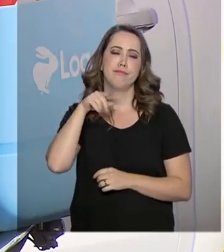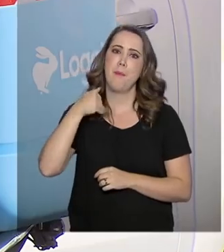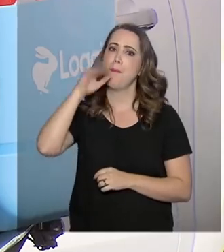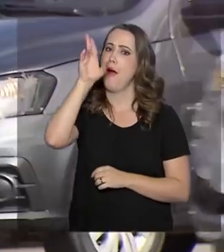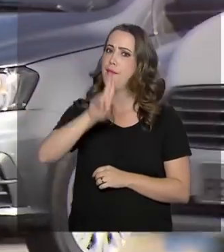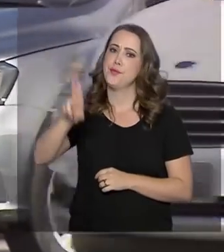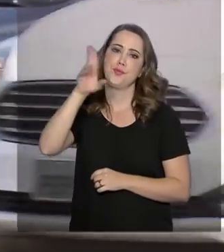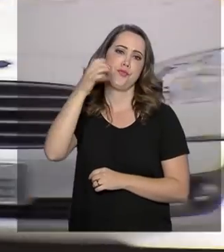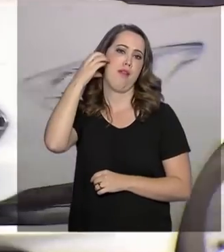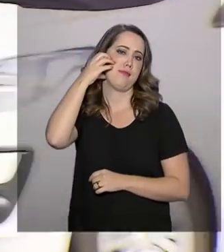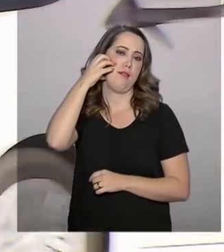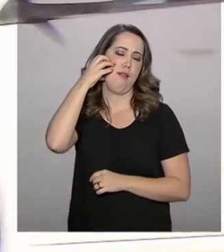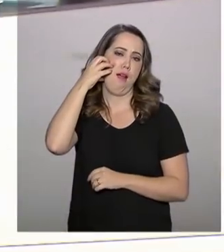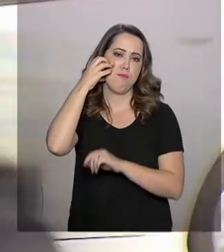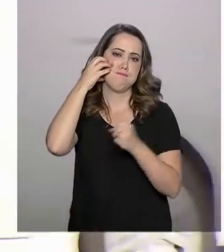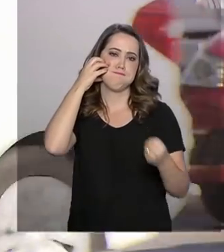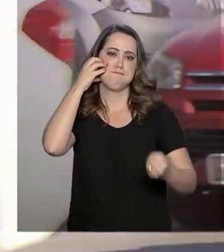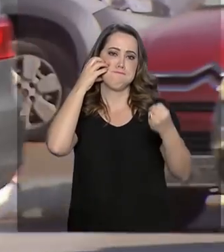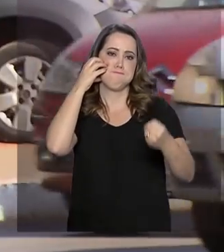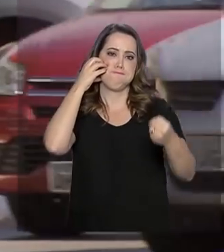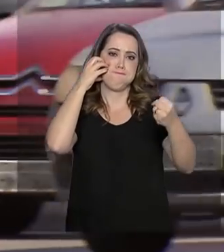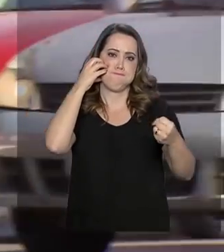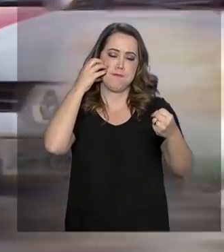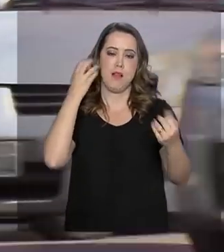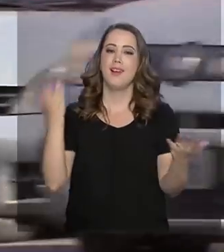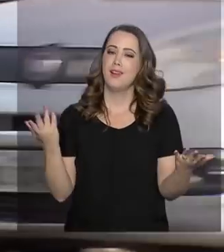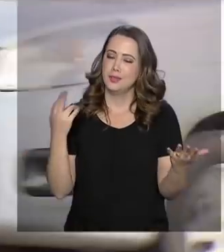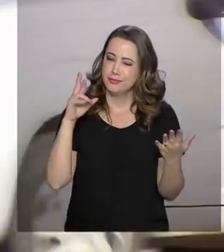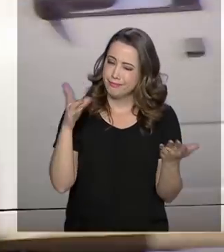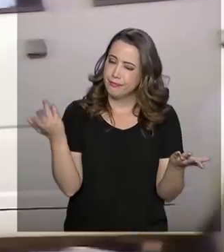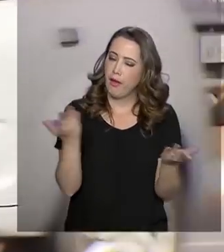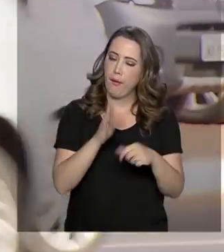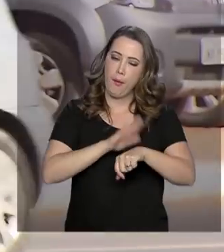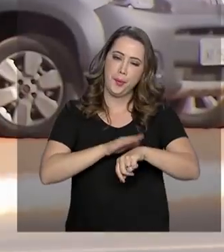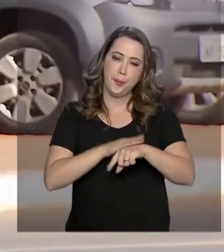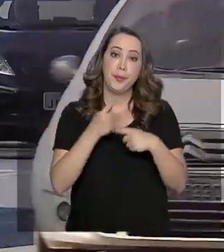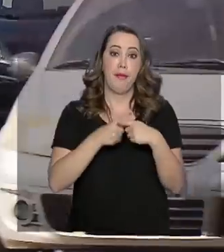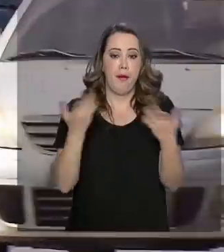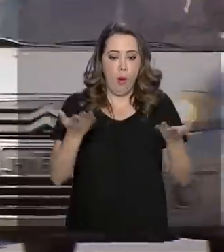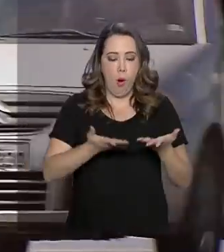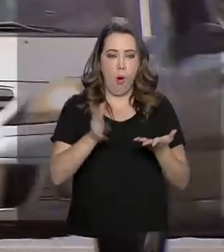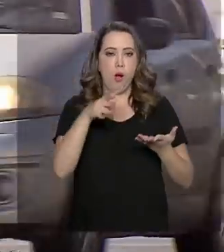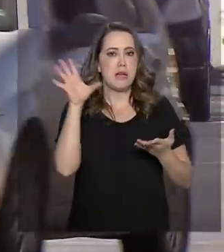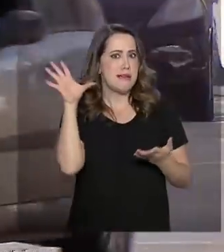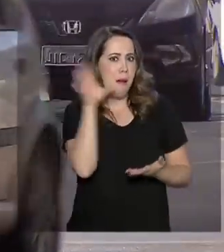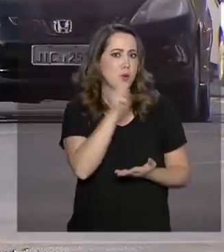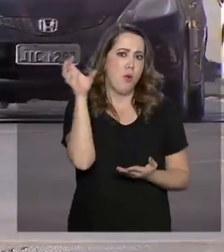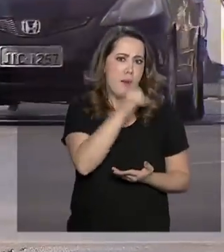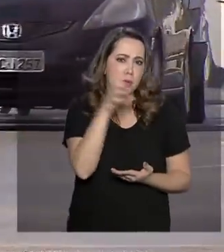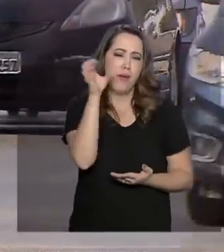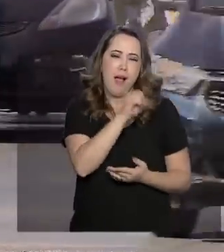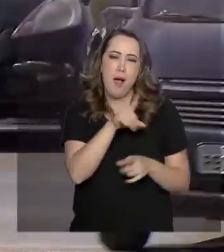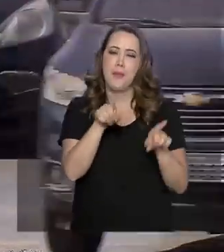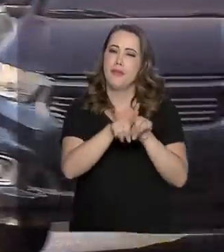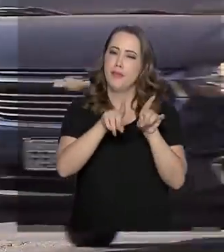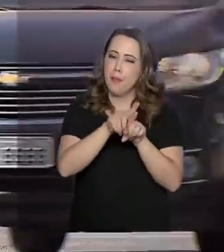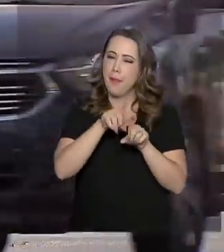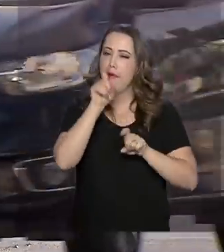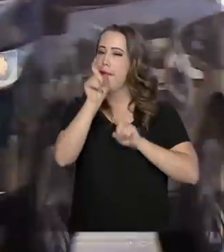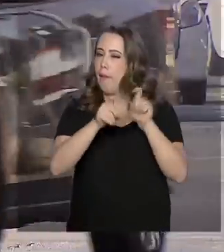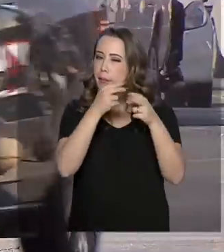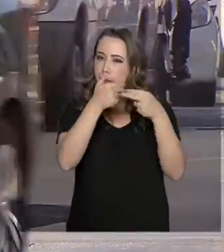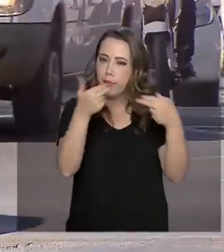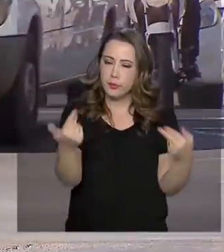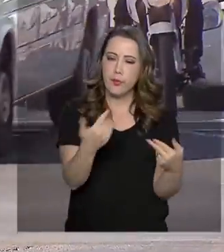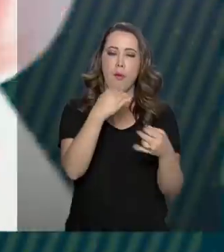de risco. O que pode ser resultado dos tempos atuais, onde a pressa e a informática dominam a vida nos